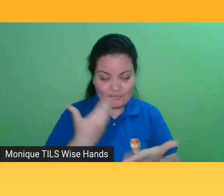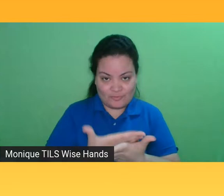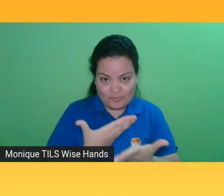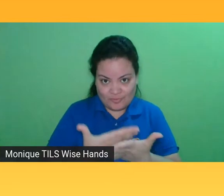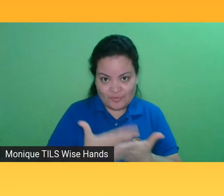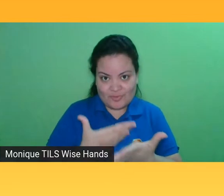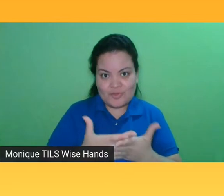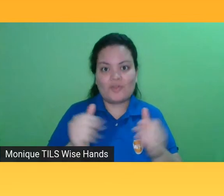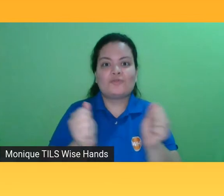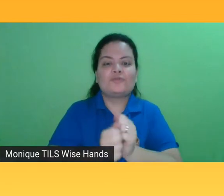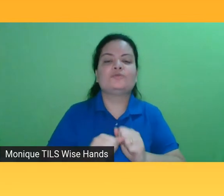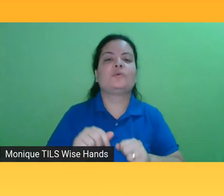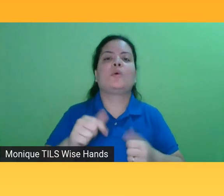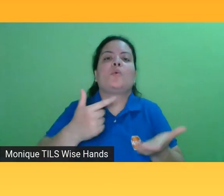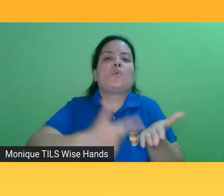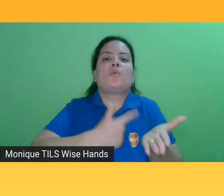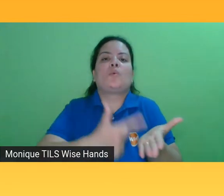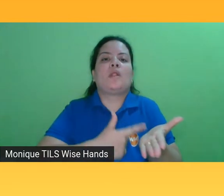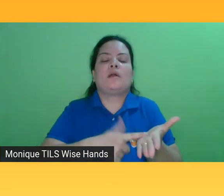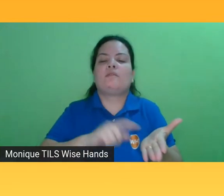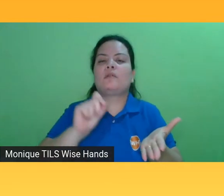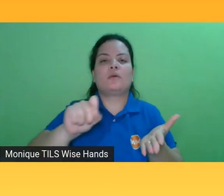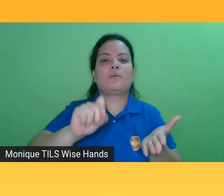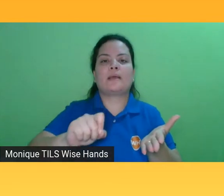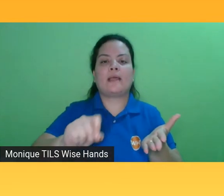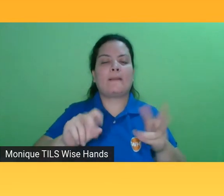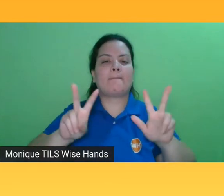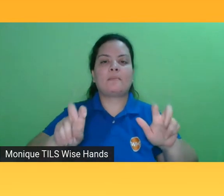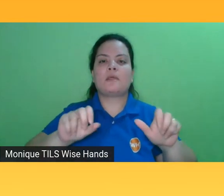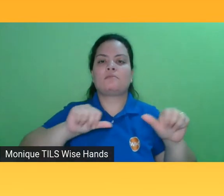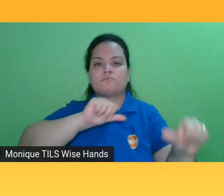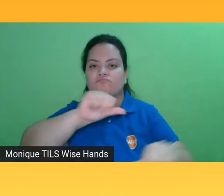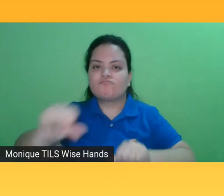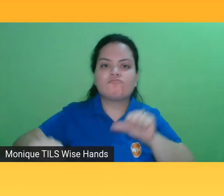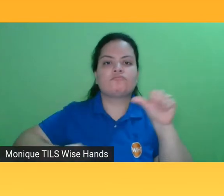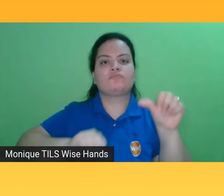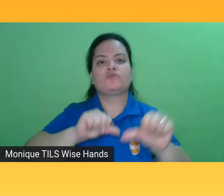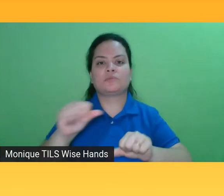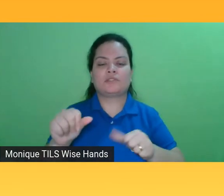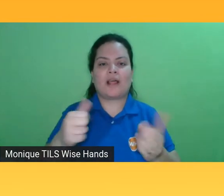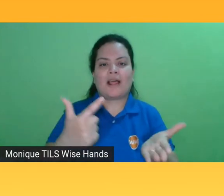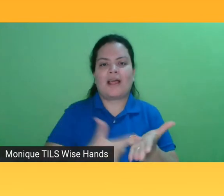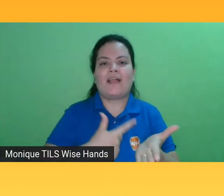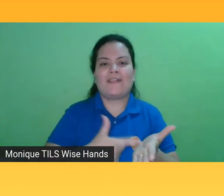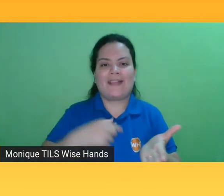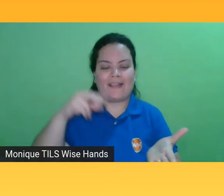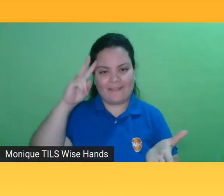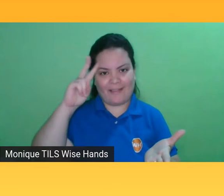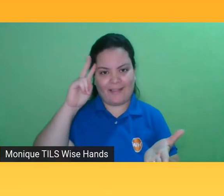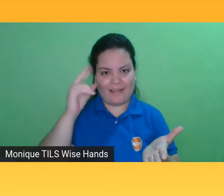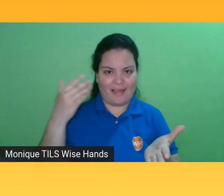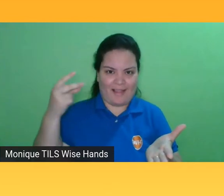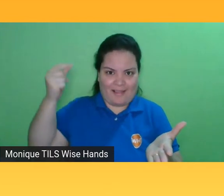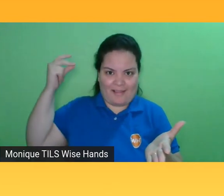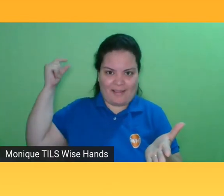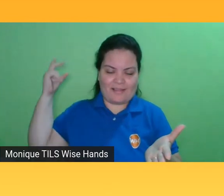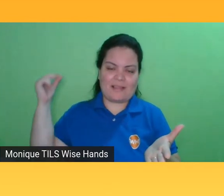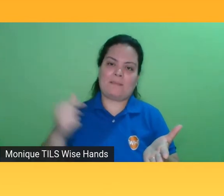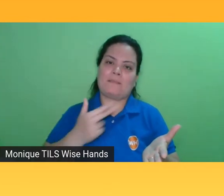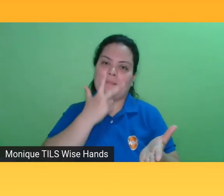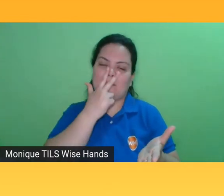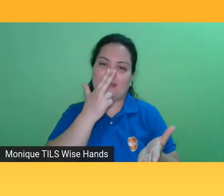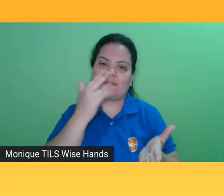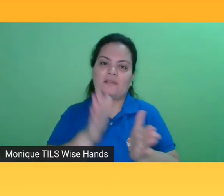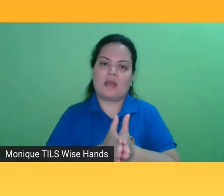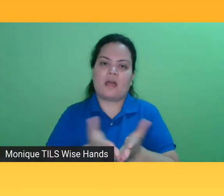primeiro grande momento é a transformação do volume no códex, né? O livro em rolo no formato de caderno. A